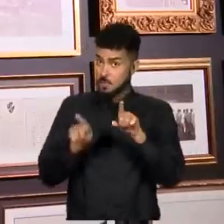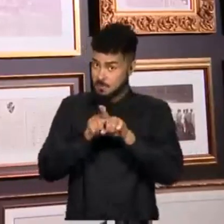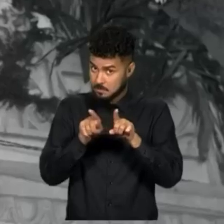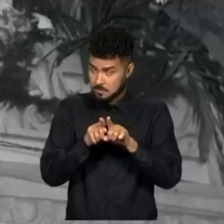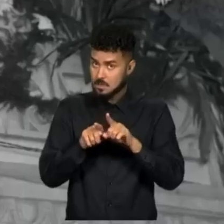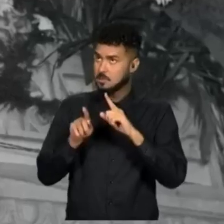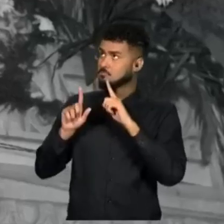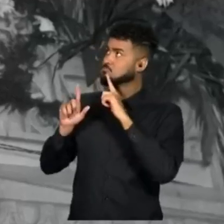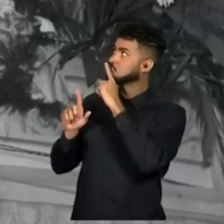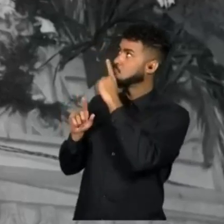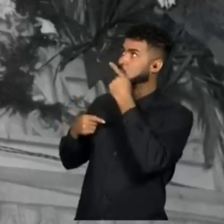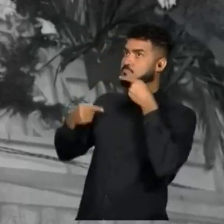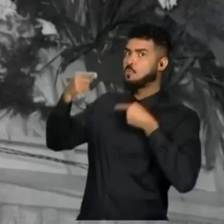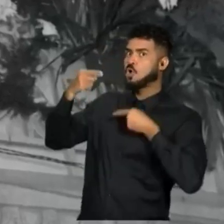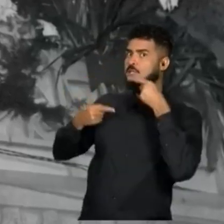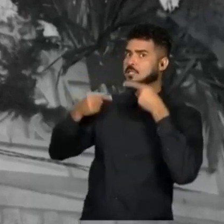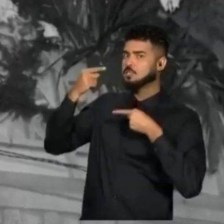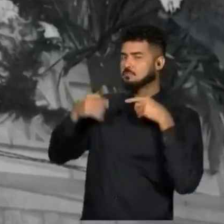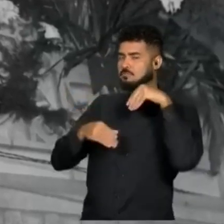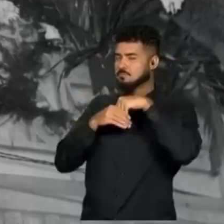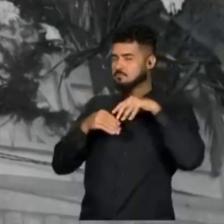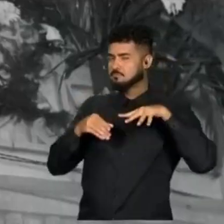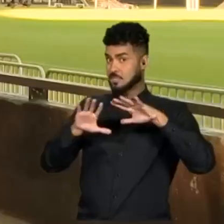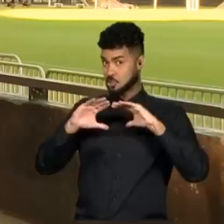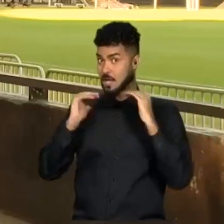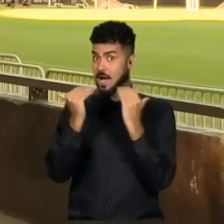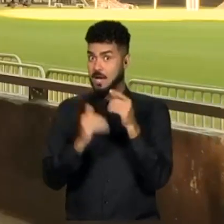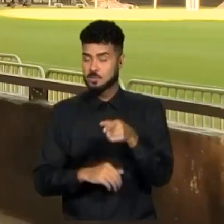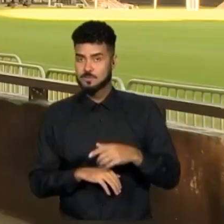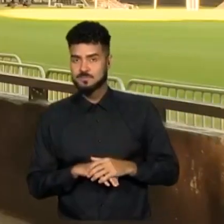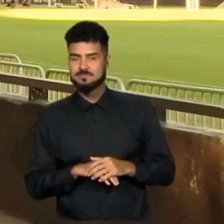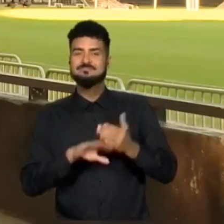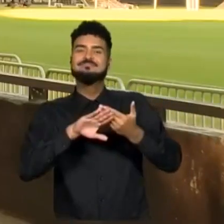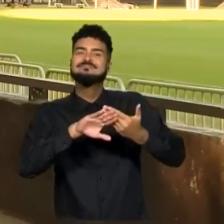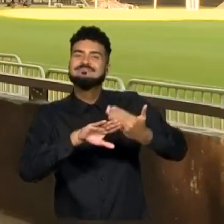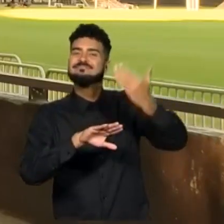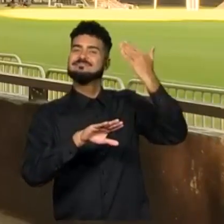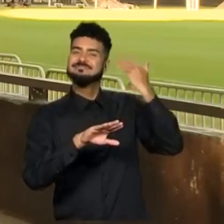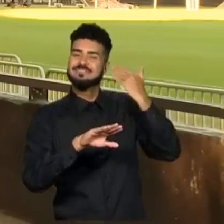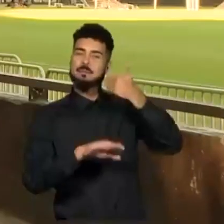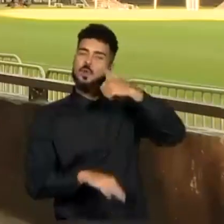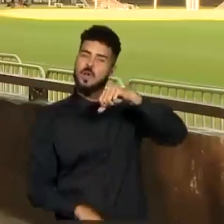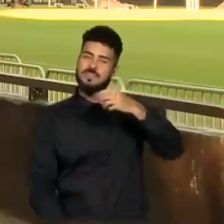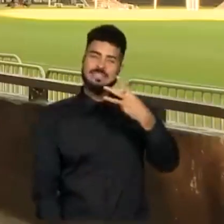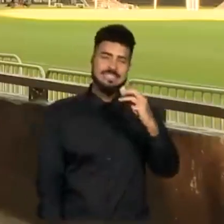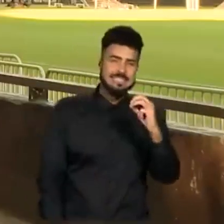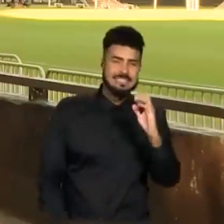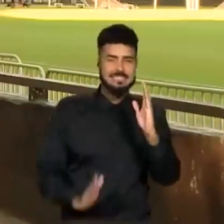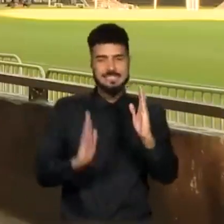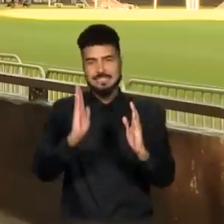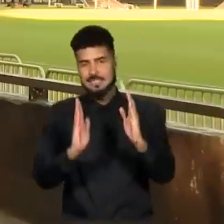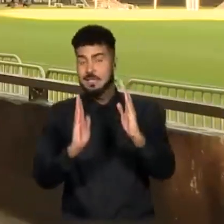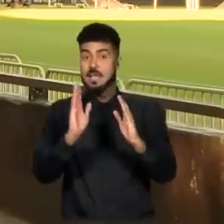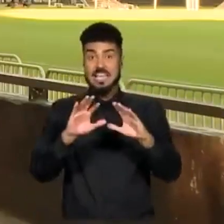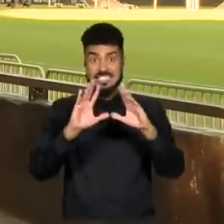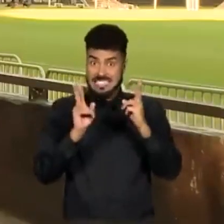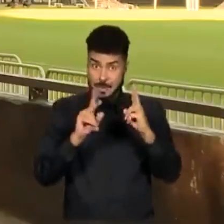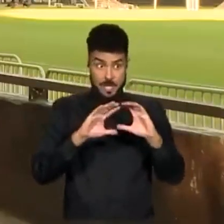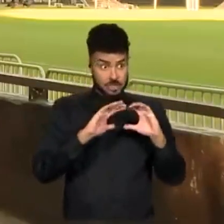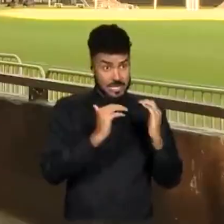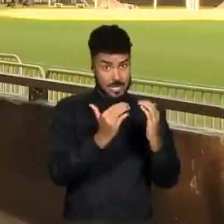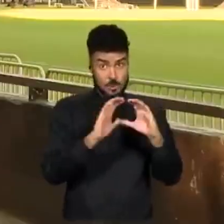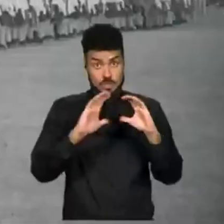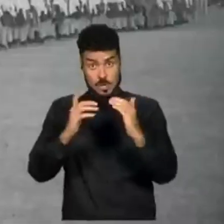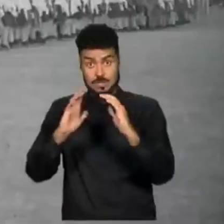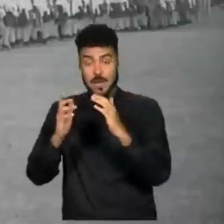que é a questão do estádio de São Januário. Todo mundo sabe que a 777, o 777, comprou o Vasco,